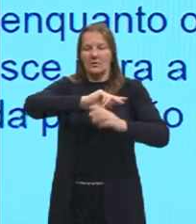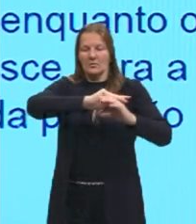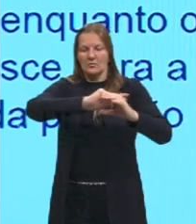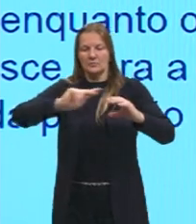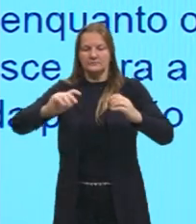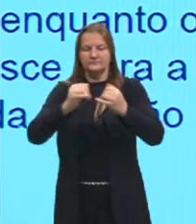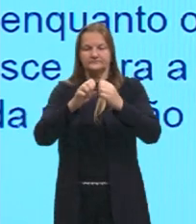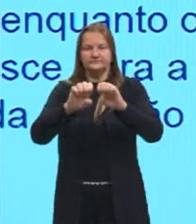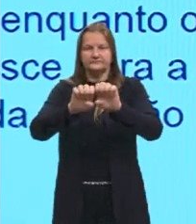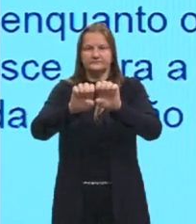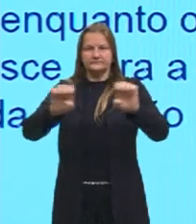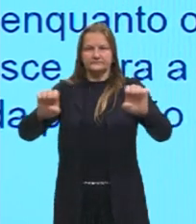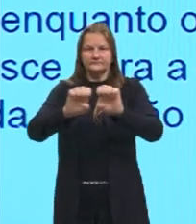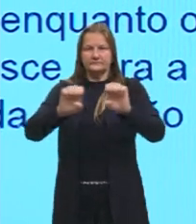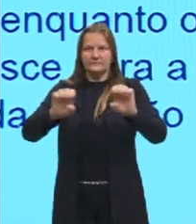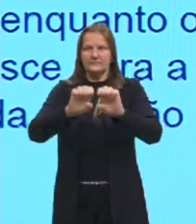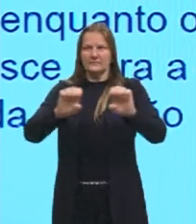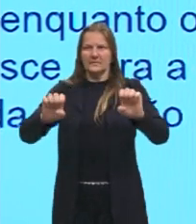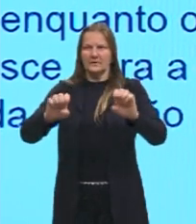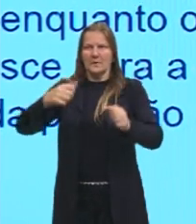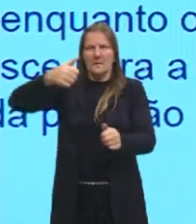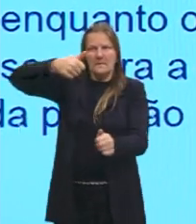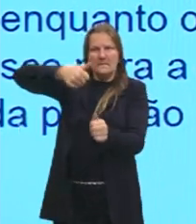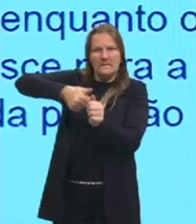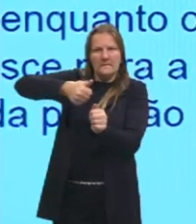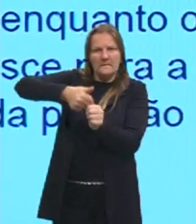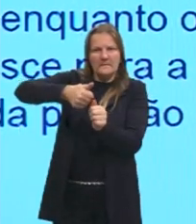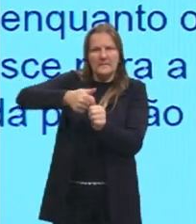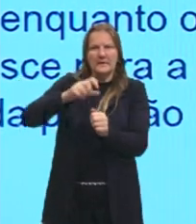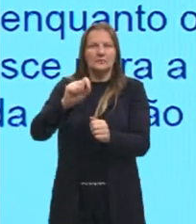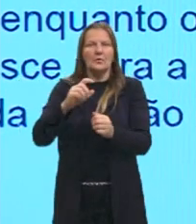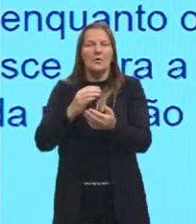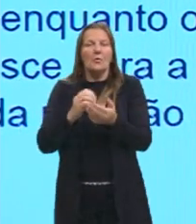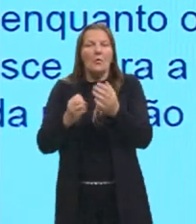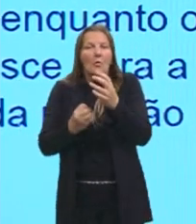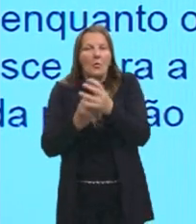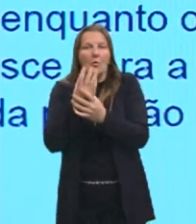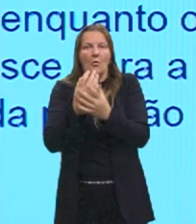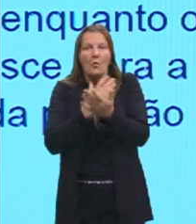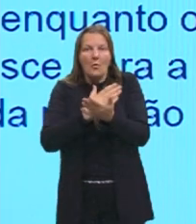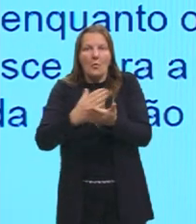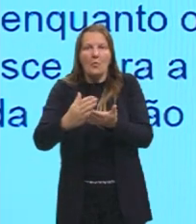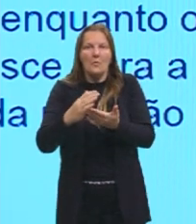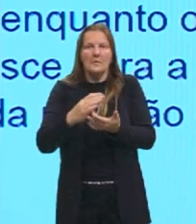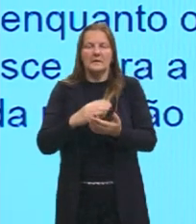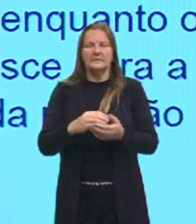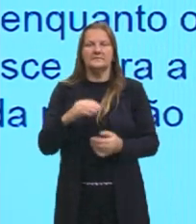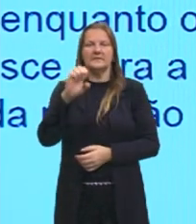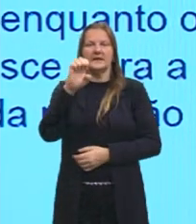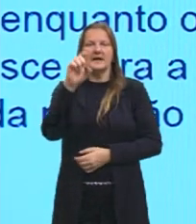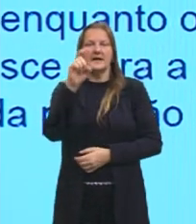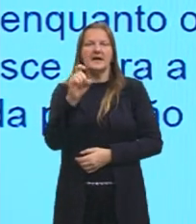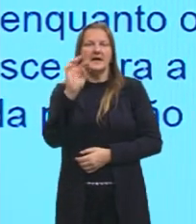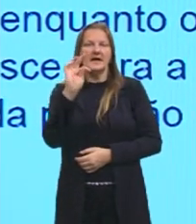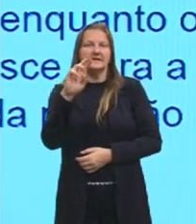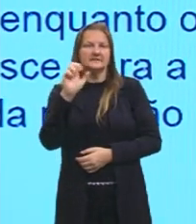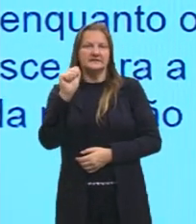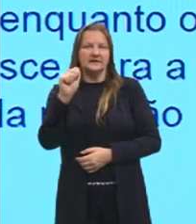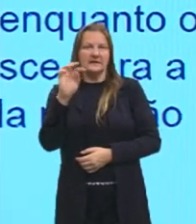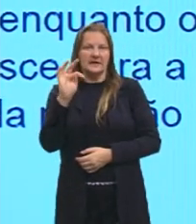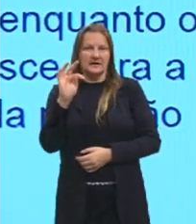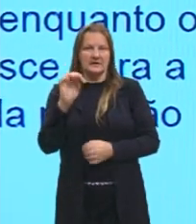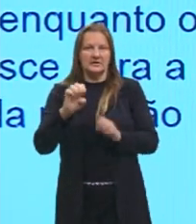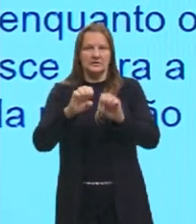entre eles? ciclones, quem é que é o motor, né, que forma eles? Os ciclones extratropicais,